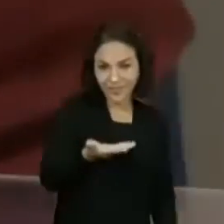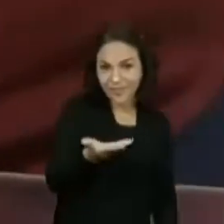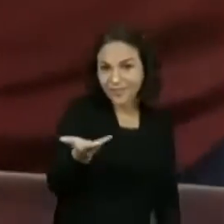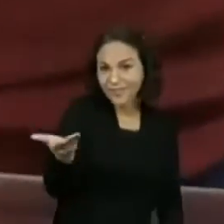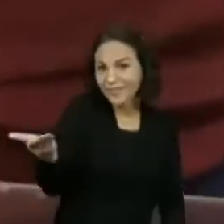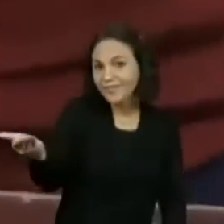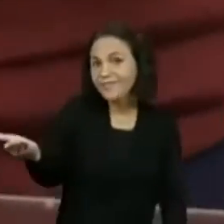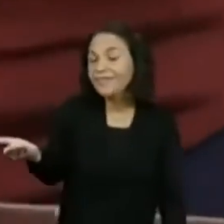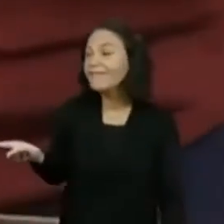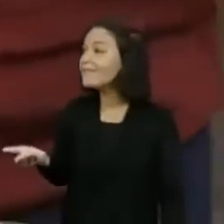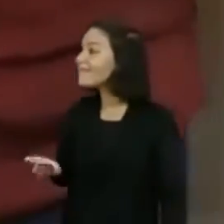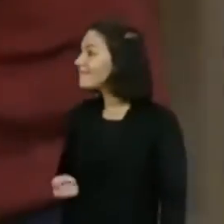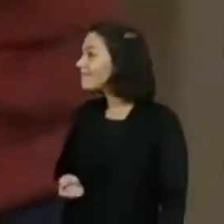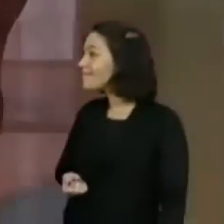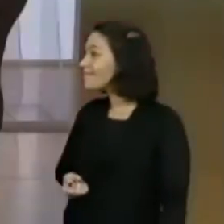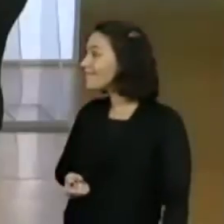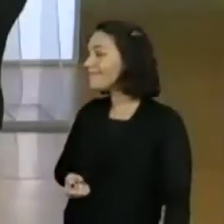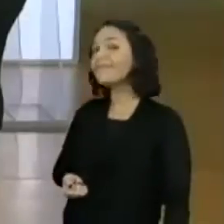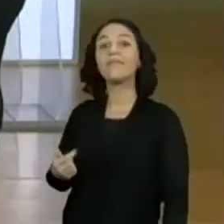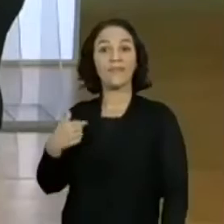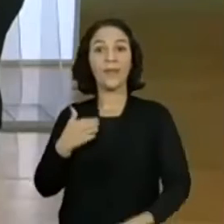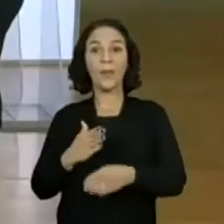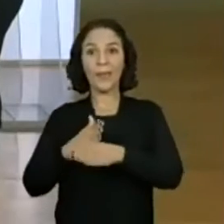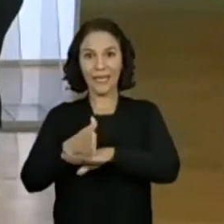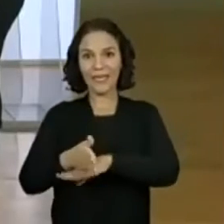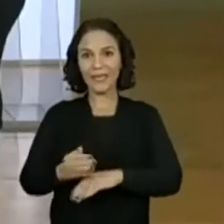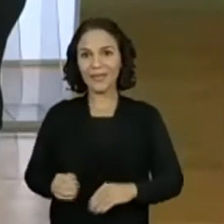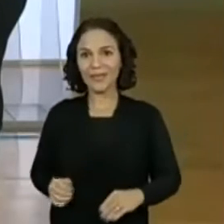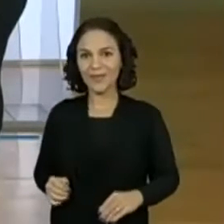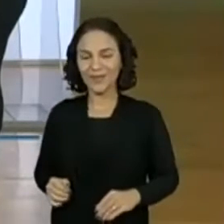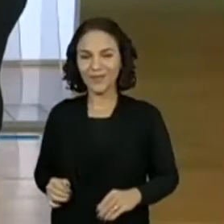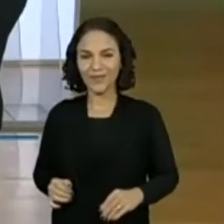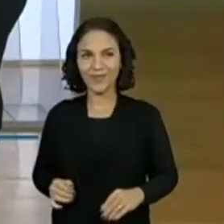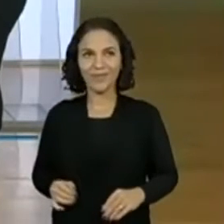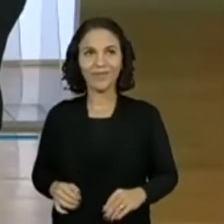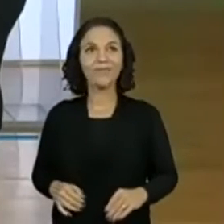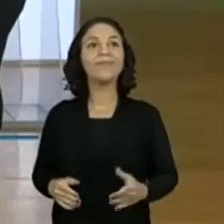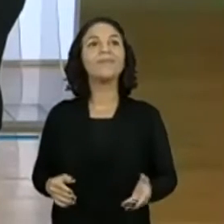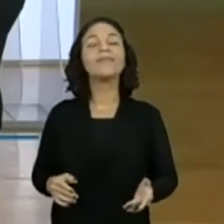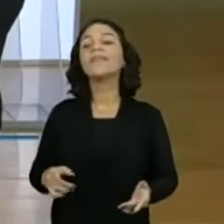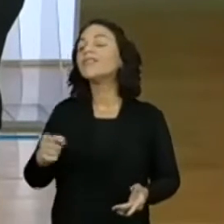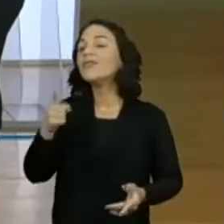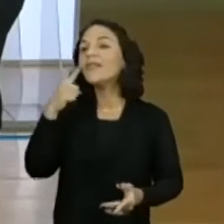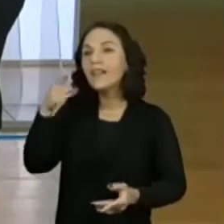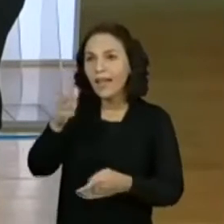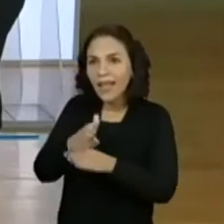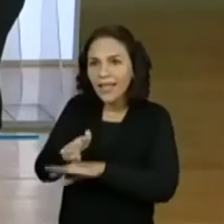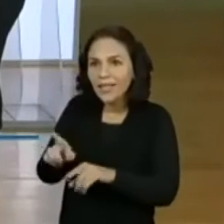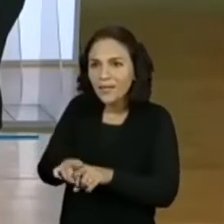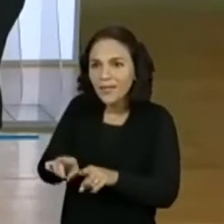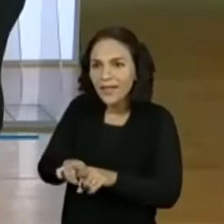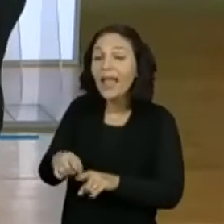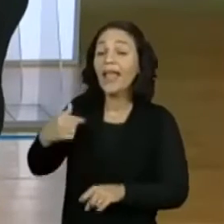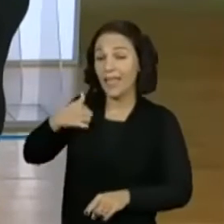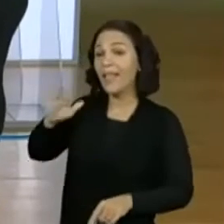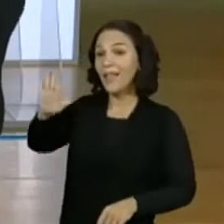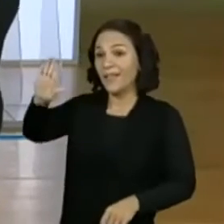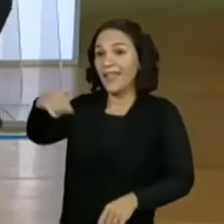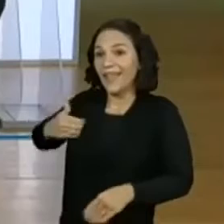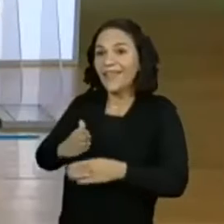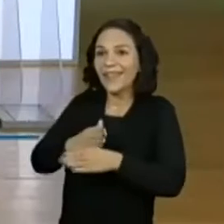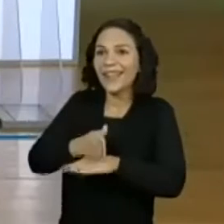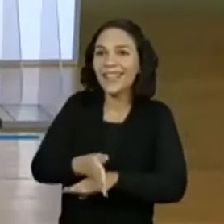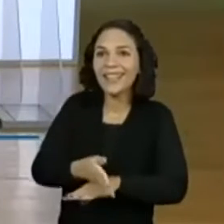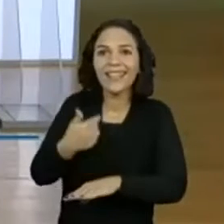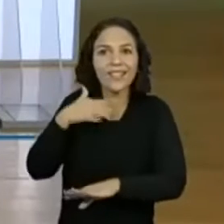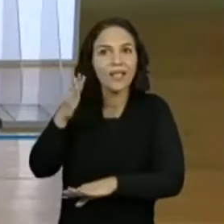Corre, corre. Hum, eu entro. Olha, deixa eu ver quem mais entrou. Quem mais entra, pessoal? Eu entro, hein? Eu entro e eu já